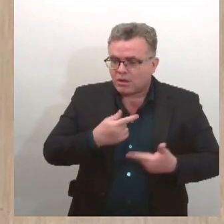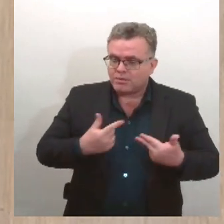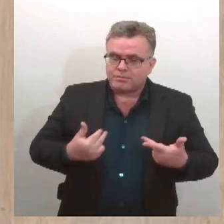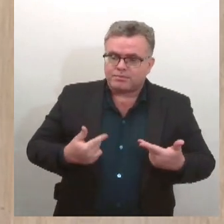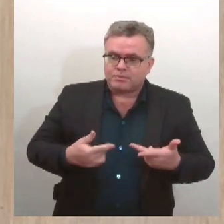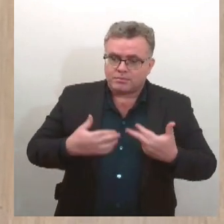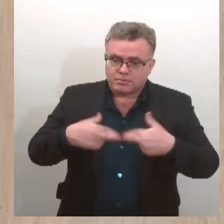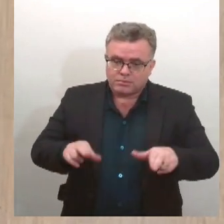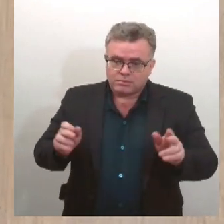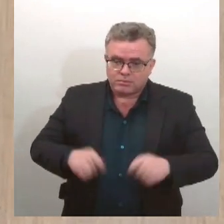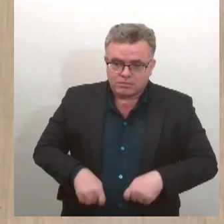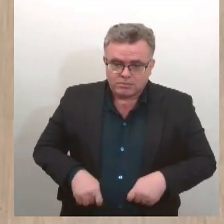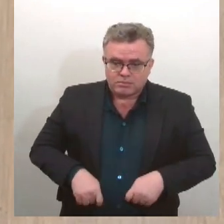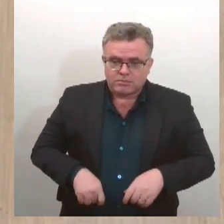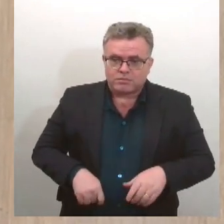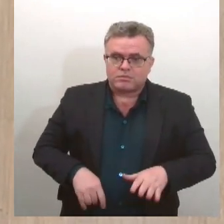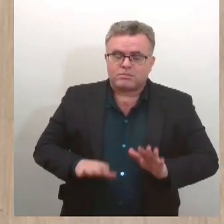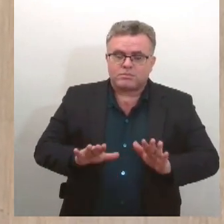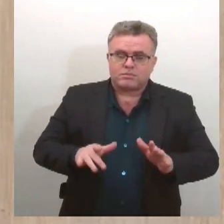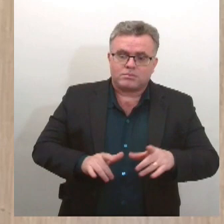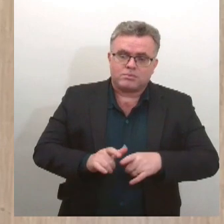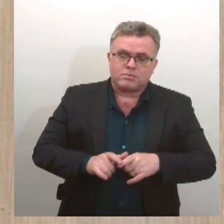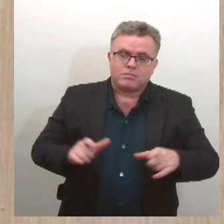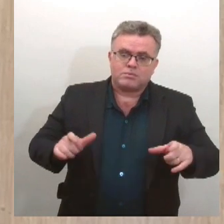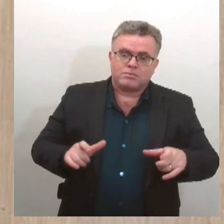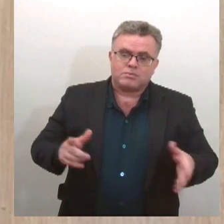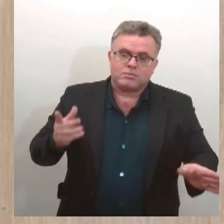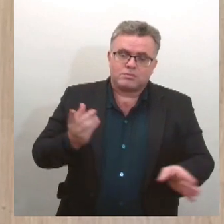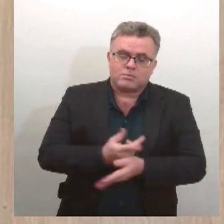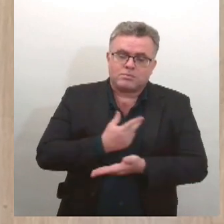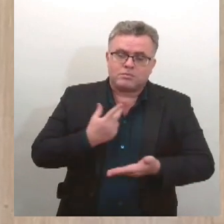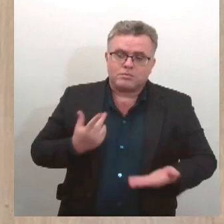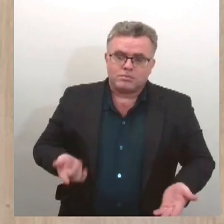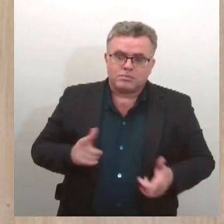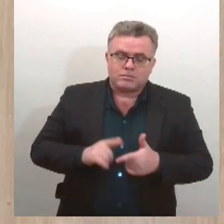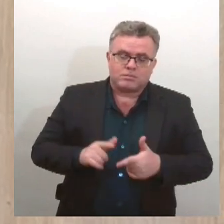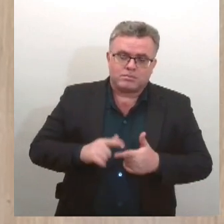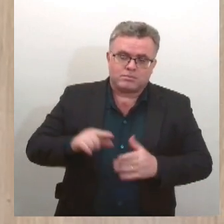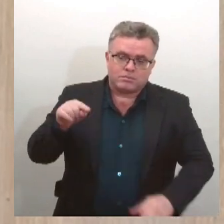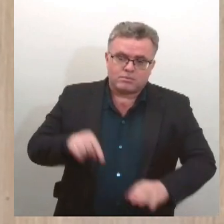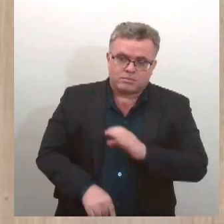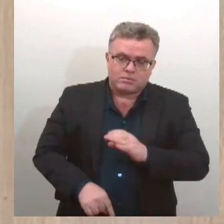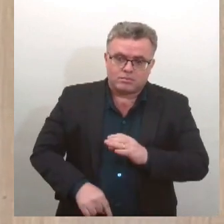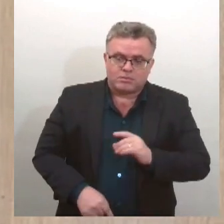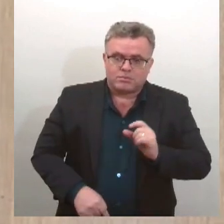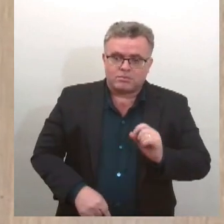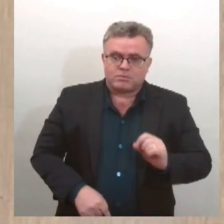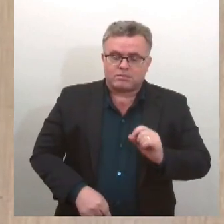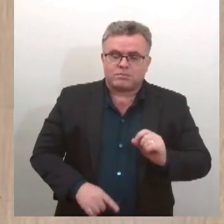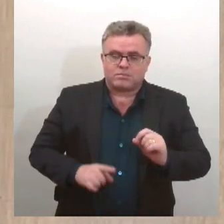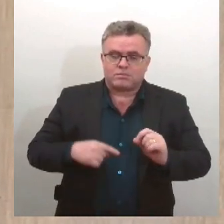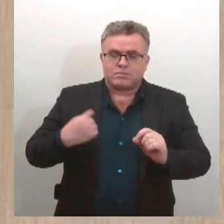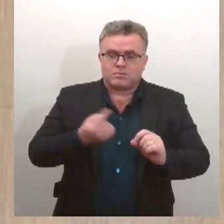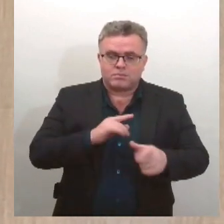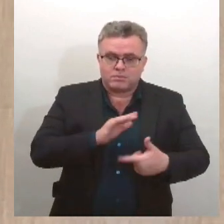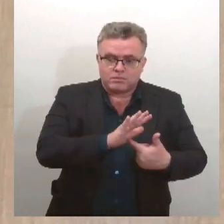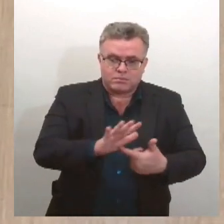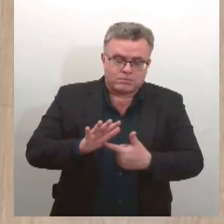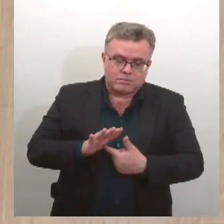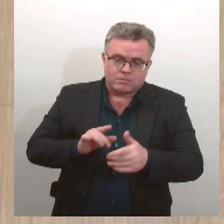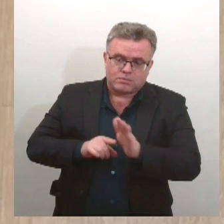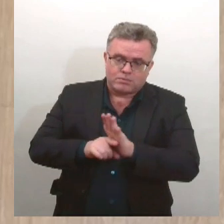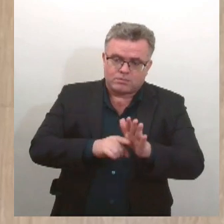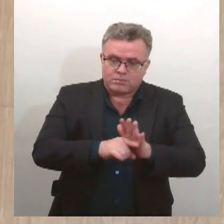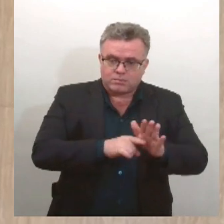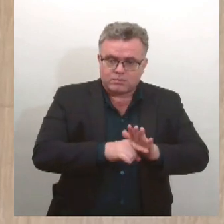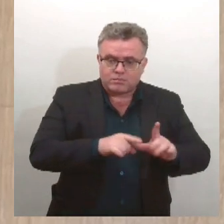maioria dos casos, a gente tem problemas muito graves. A gente tem dados hoje dos centros que trabalham com